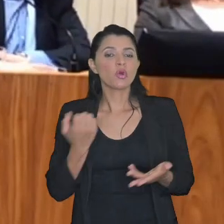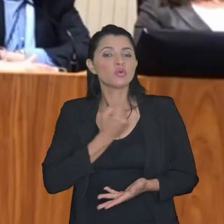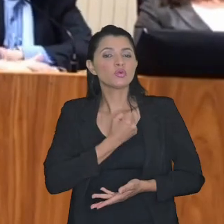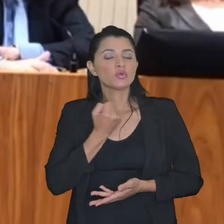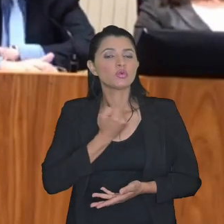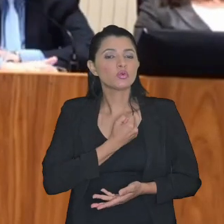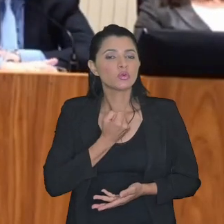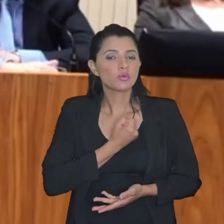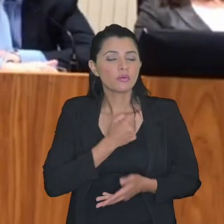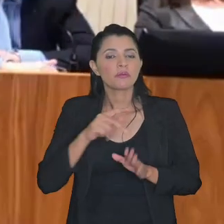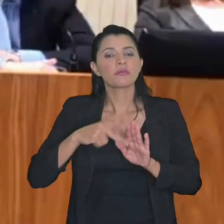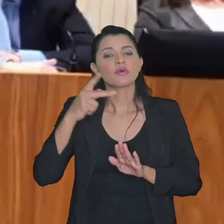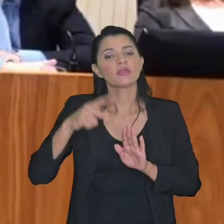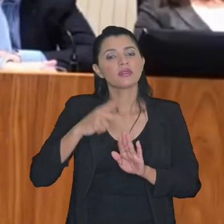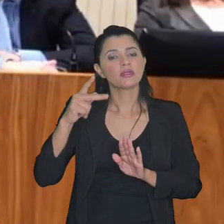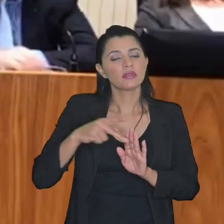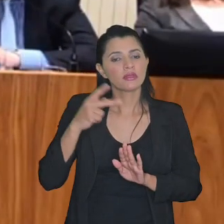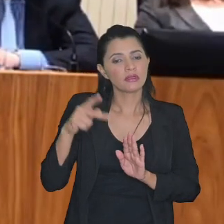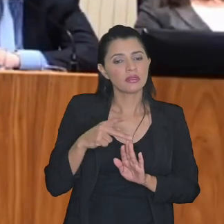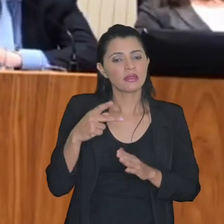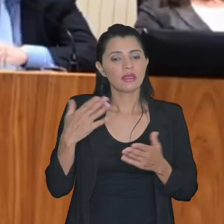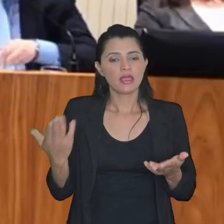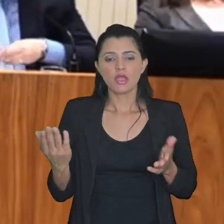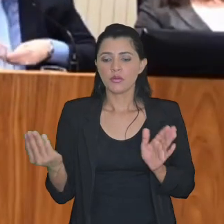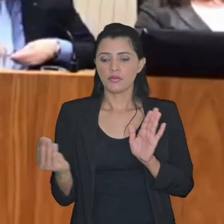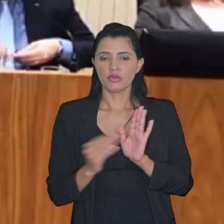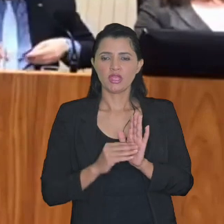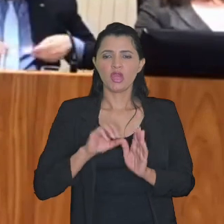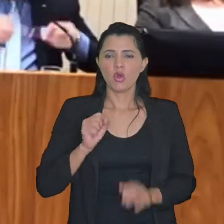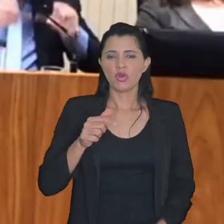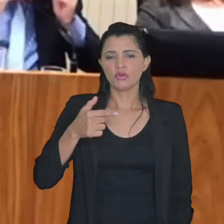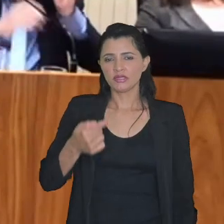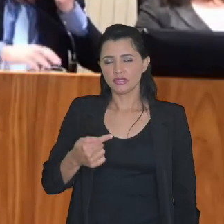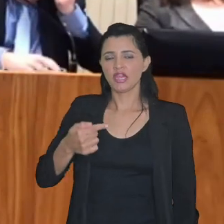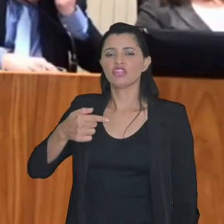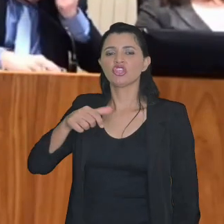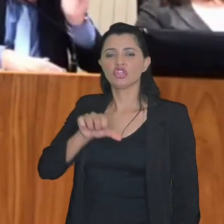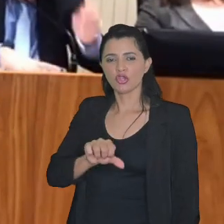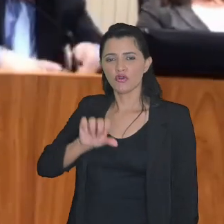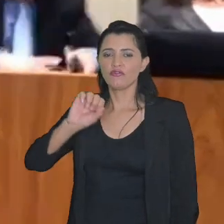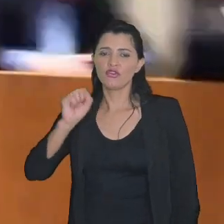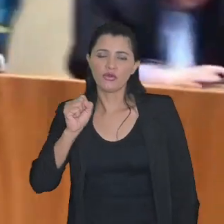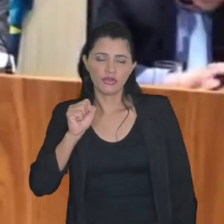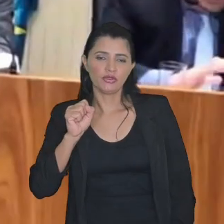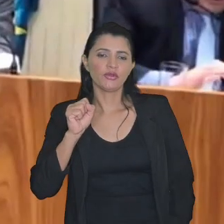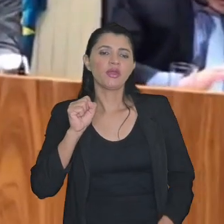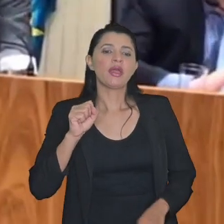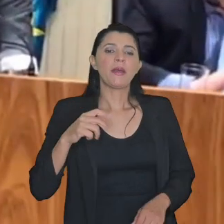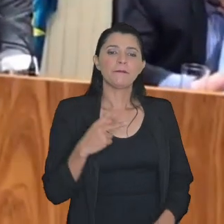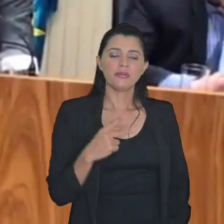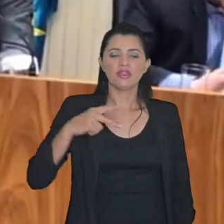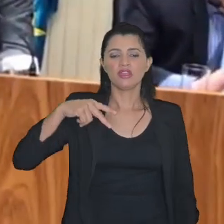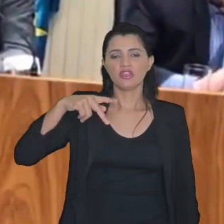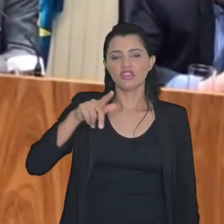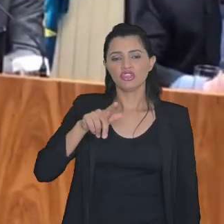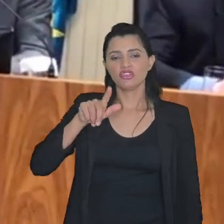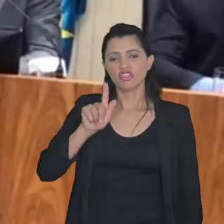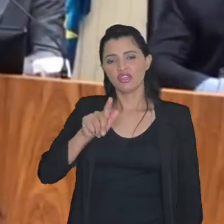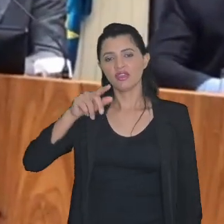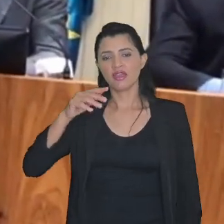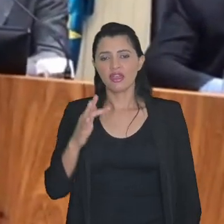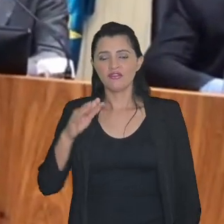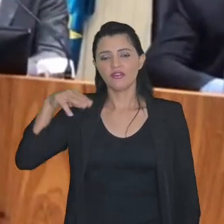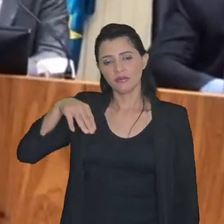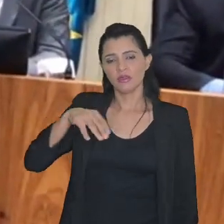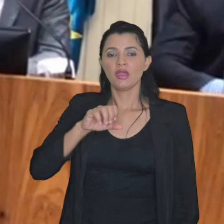o número da portaria eu anotei aqui a 8798 nada aqui está PGFN vamos fazer propaganda